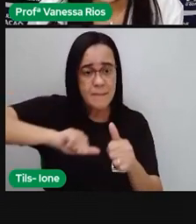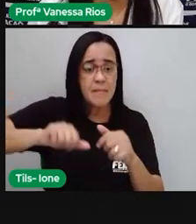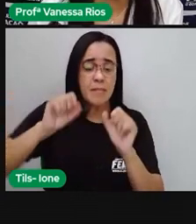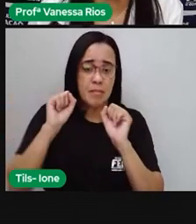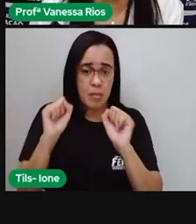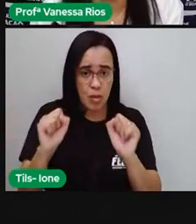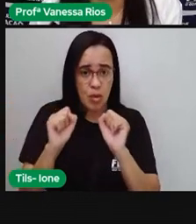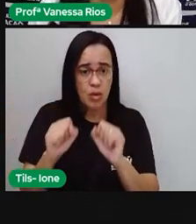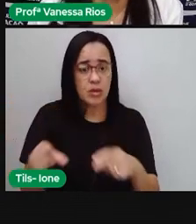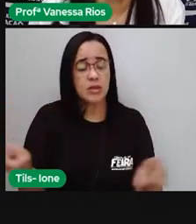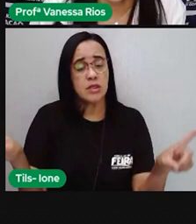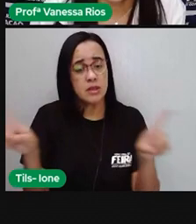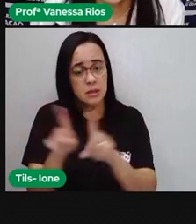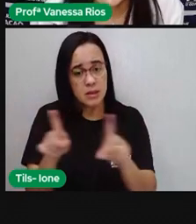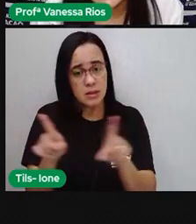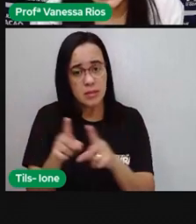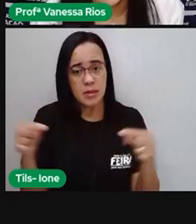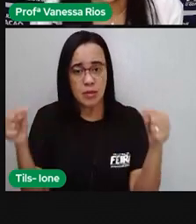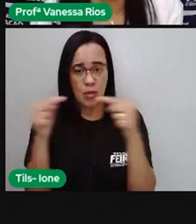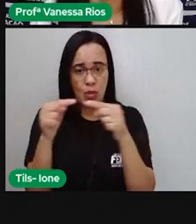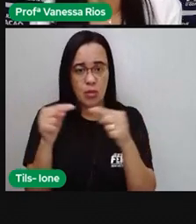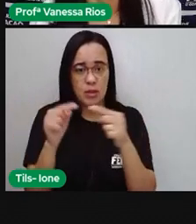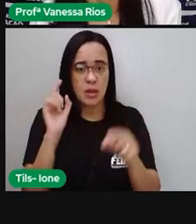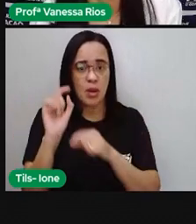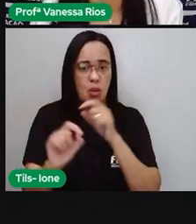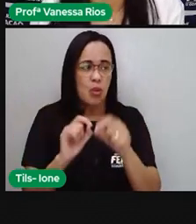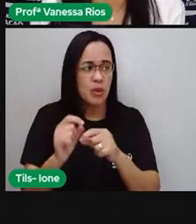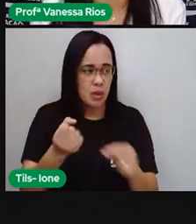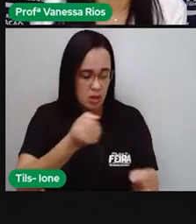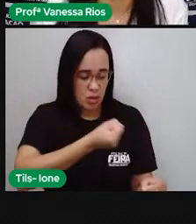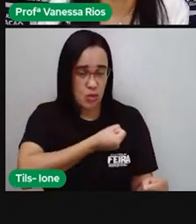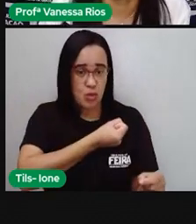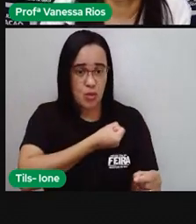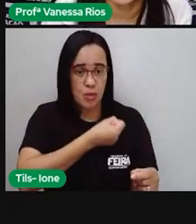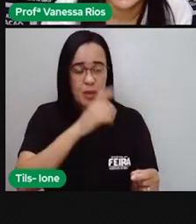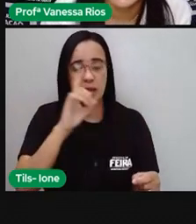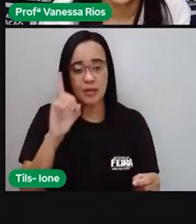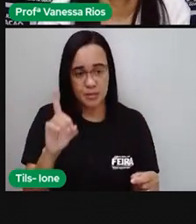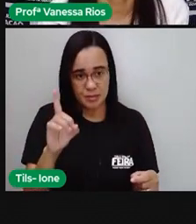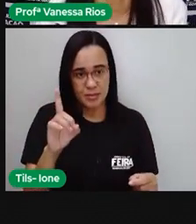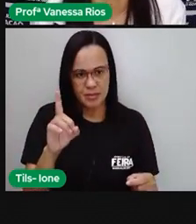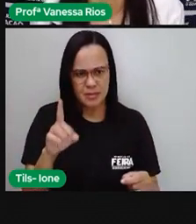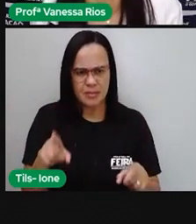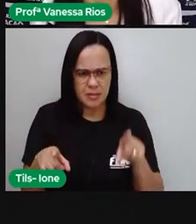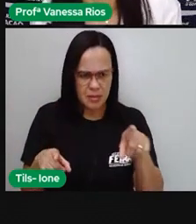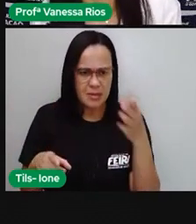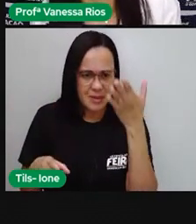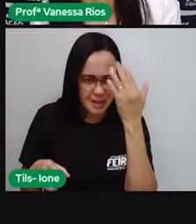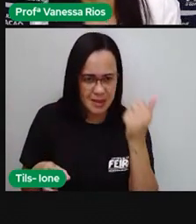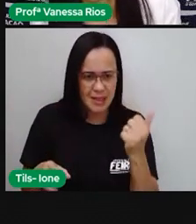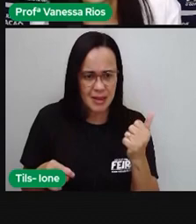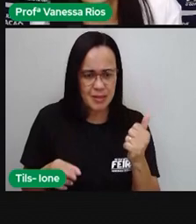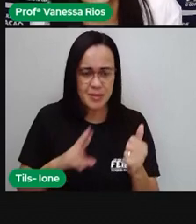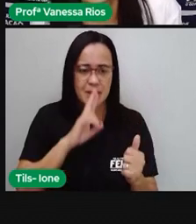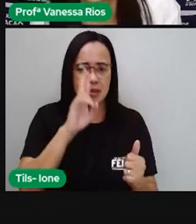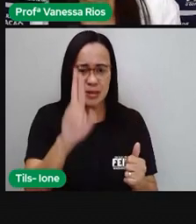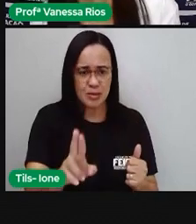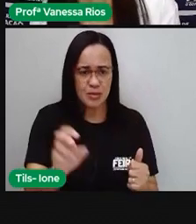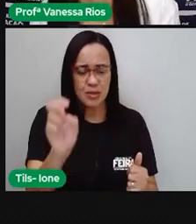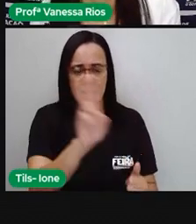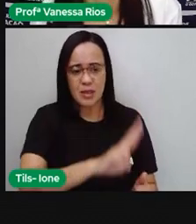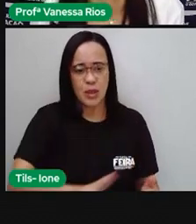E aí, como é que a gente calcularia essas variações? você saberia responder utilizando aí as operações